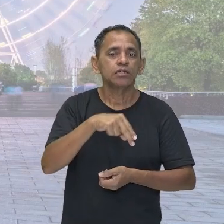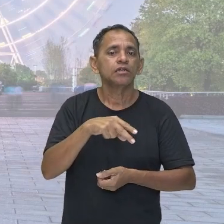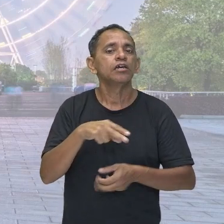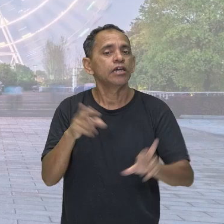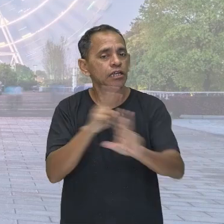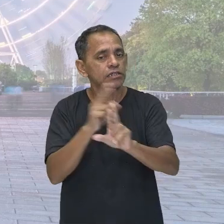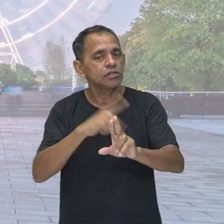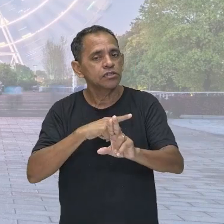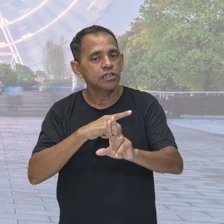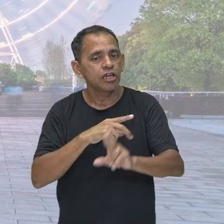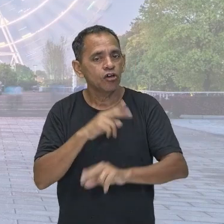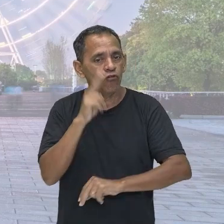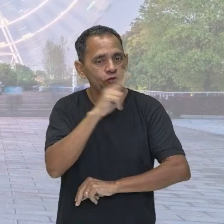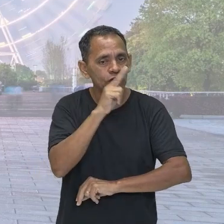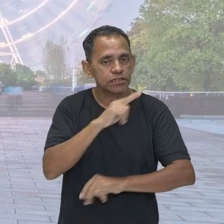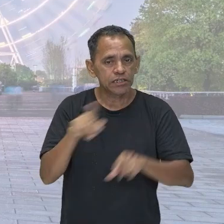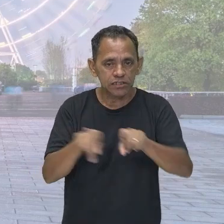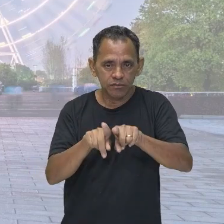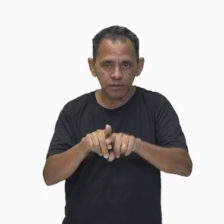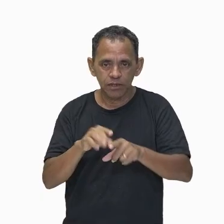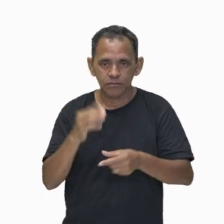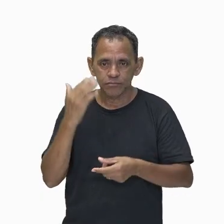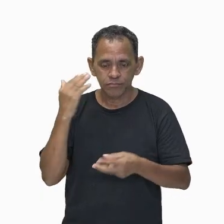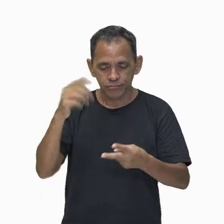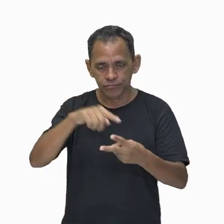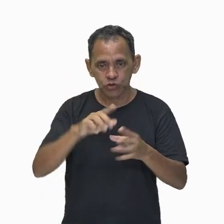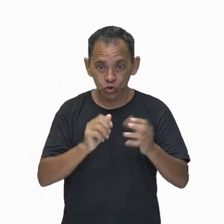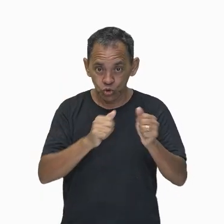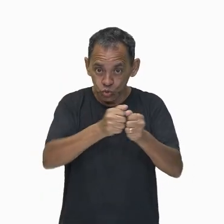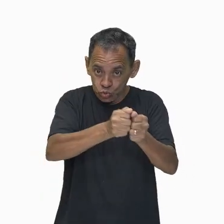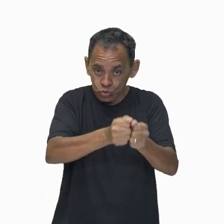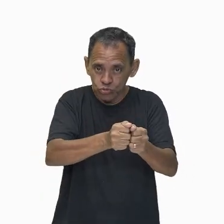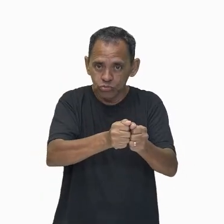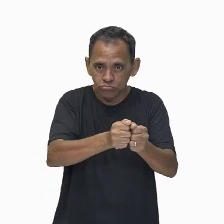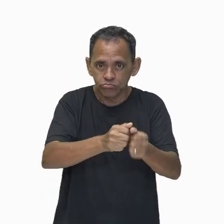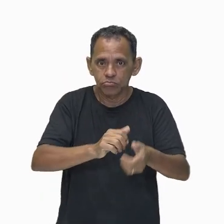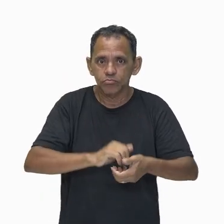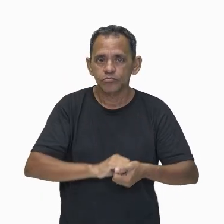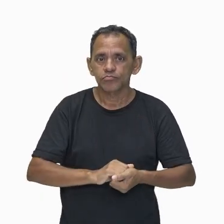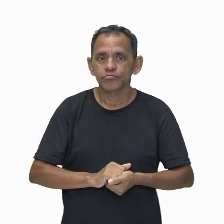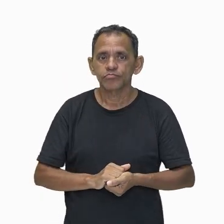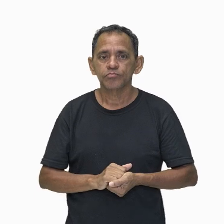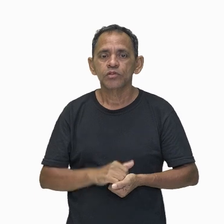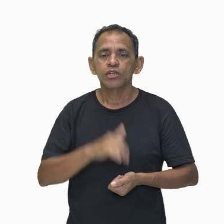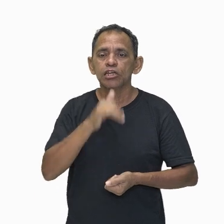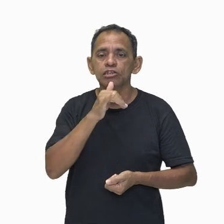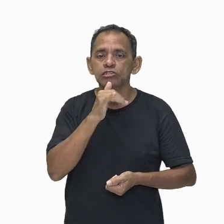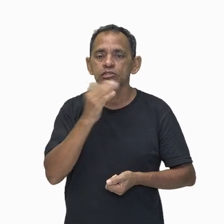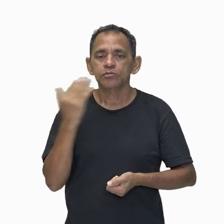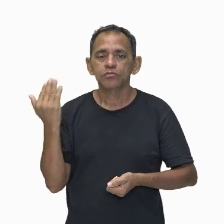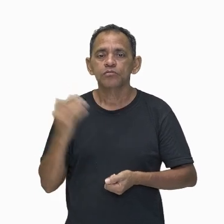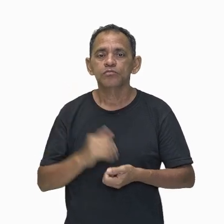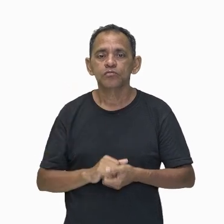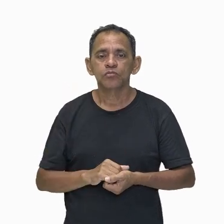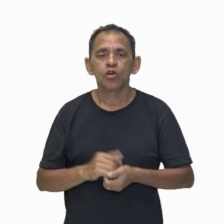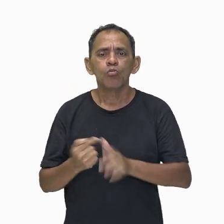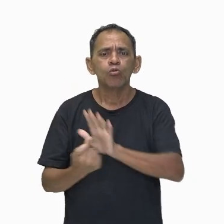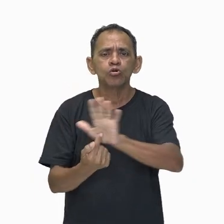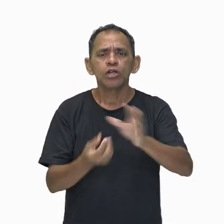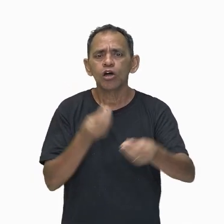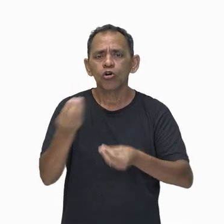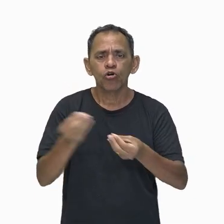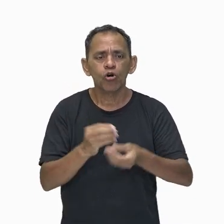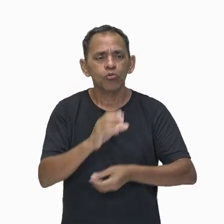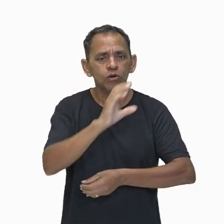fazer um exemplo pra ficar mais claro na tua mente? Dá só uma olhada. Eu quero que você determine a energia